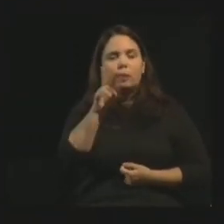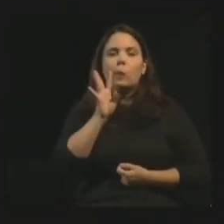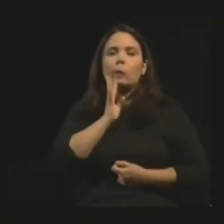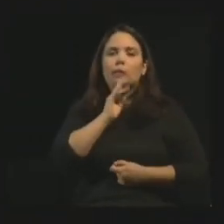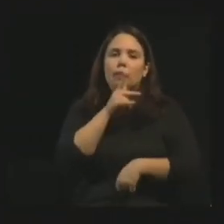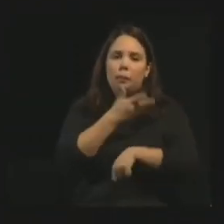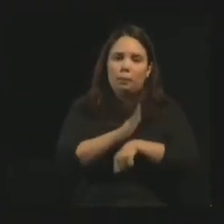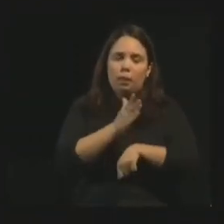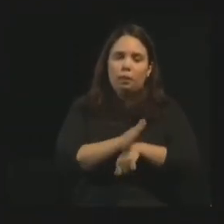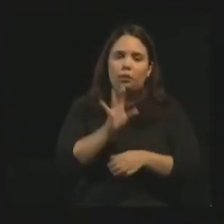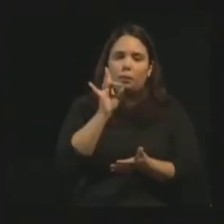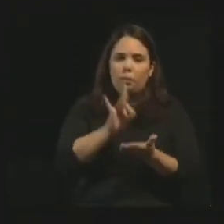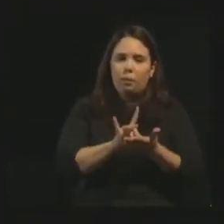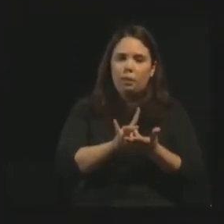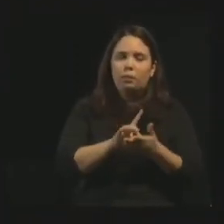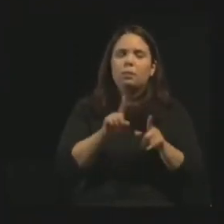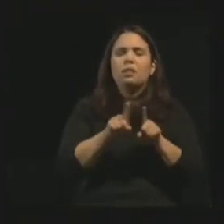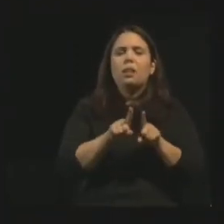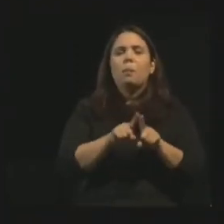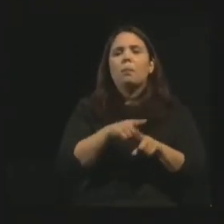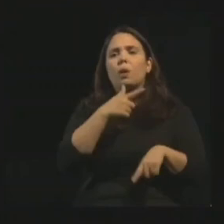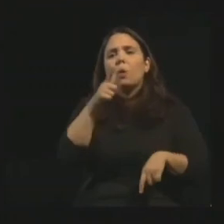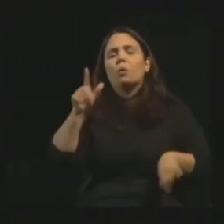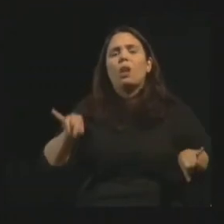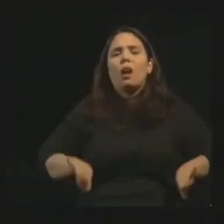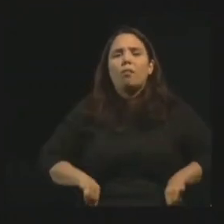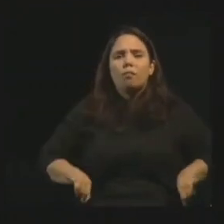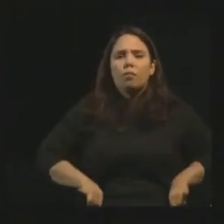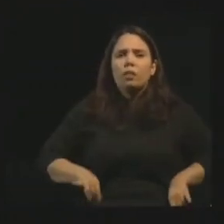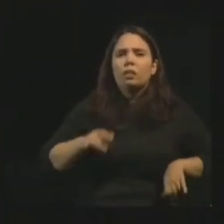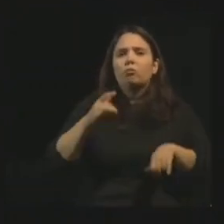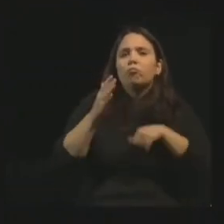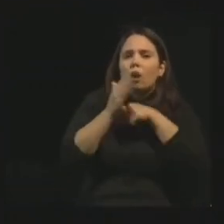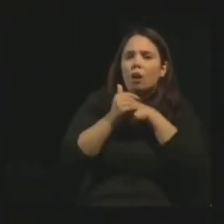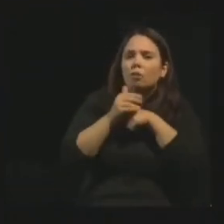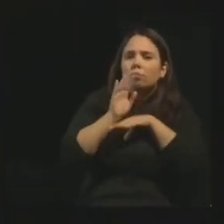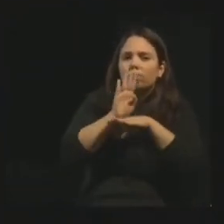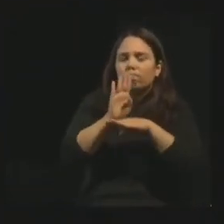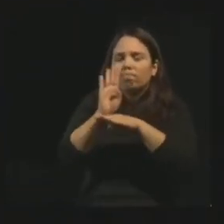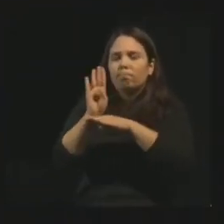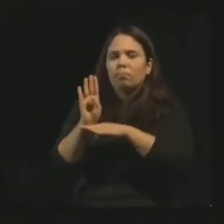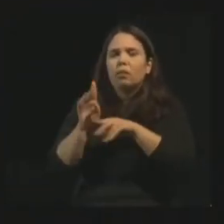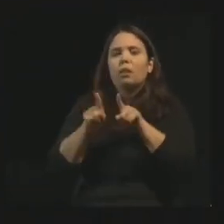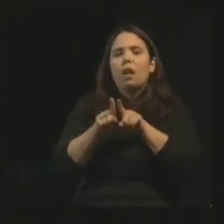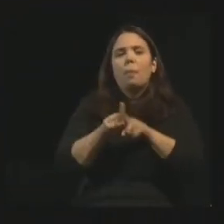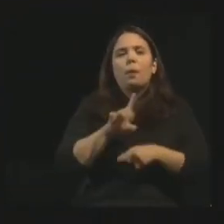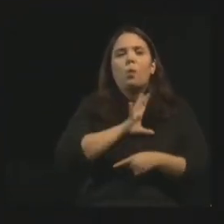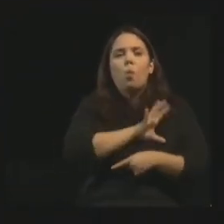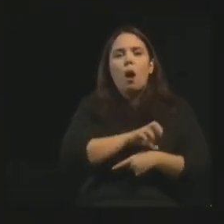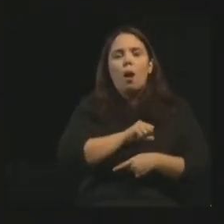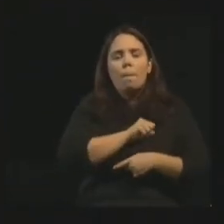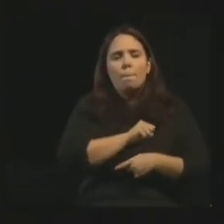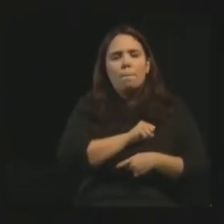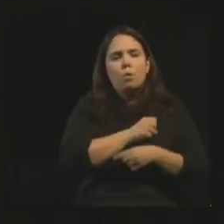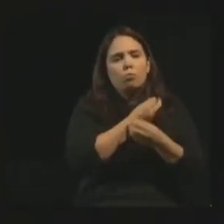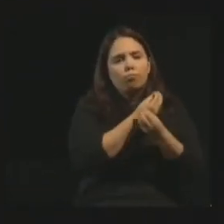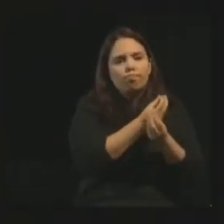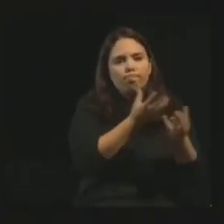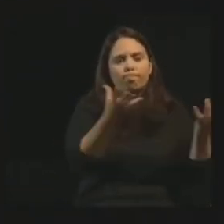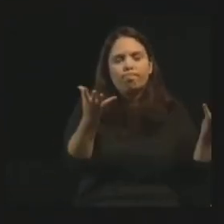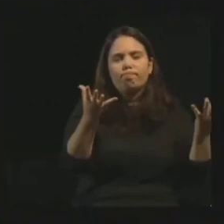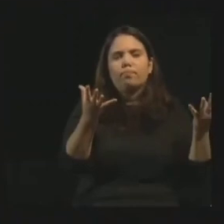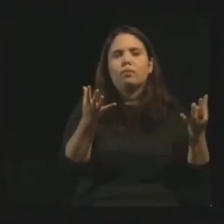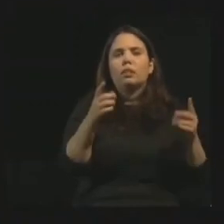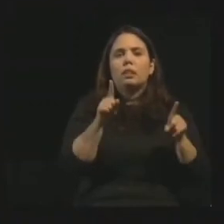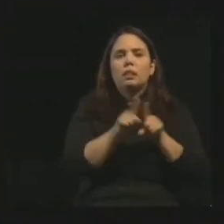Reconhecê-los eis pelo número de aflitos a quem leva em consolo. Reconhecê-los eis pelo seu amor ao próximo, pela sua abnegação, pelo